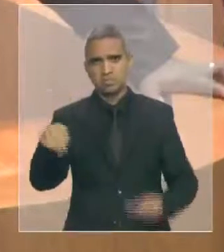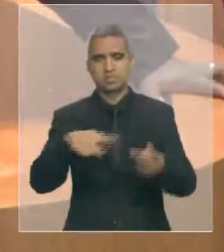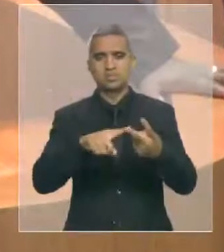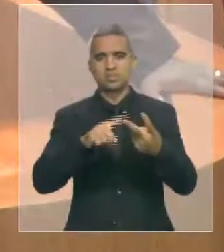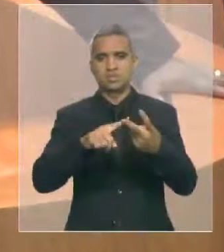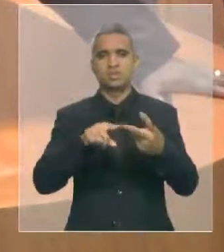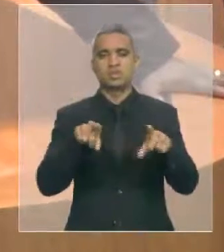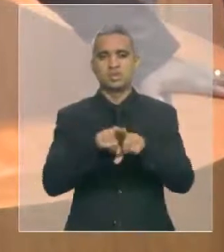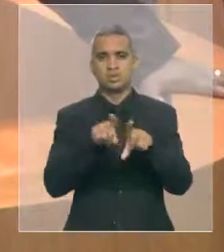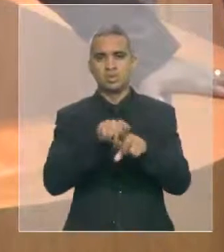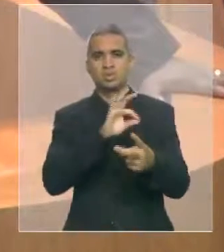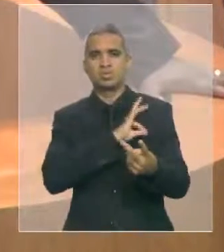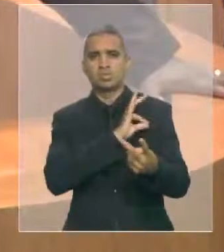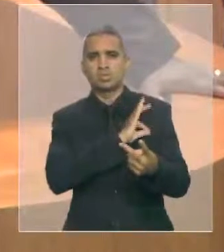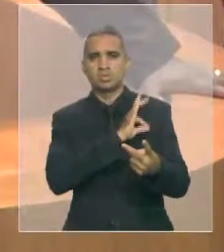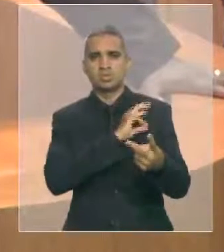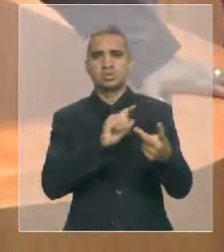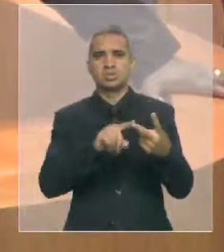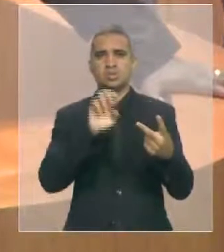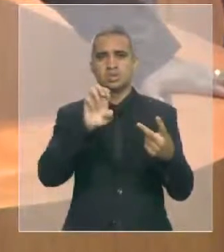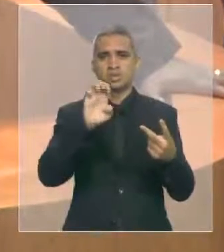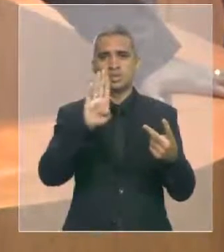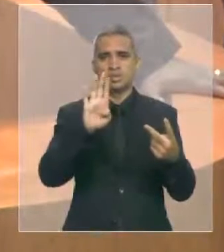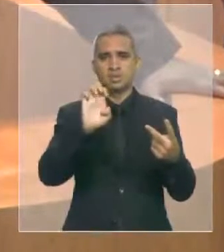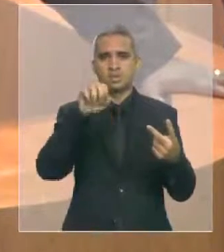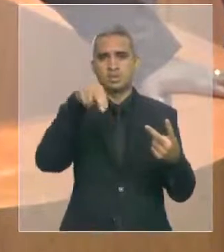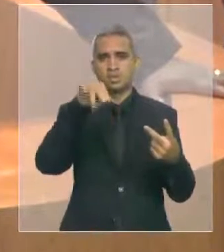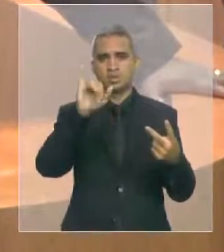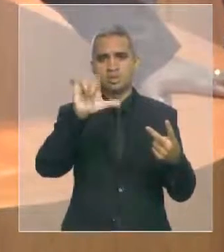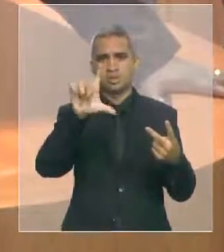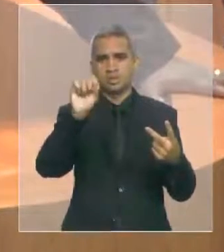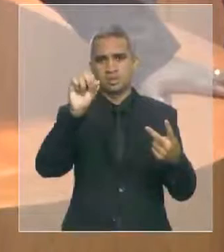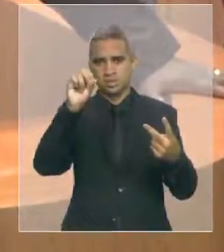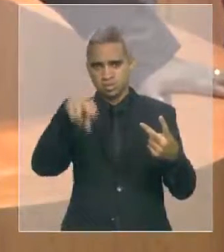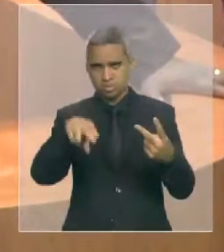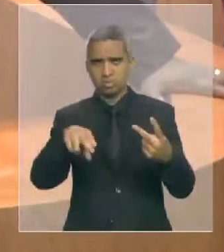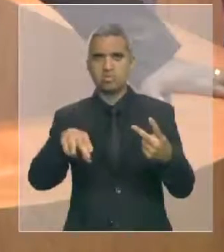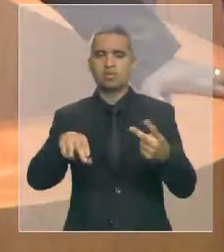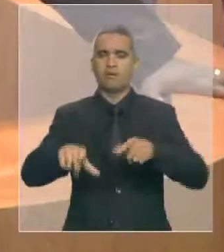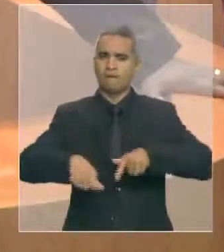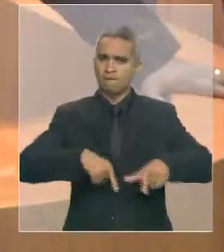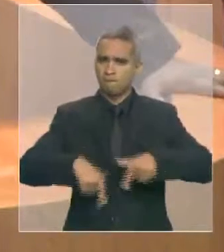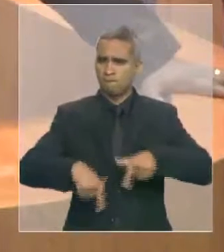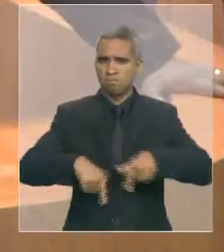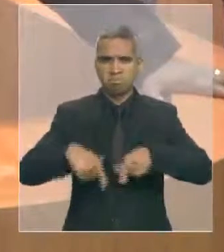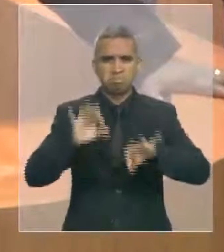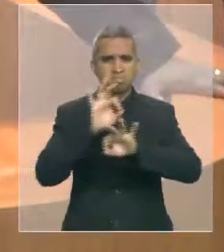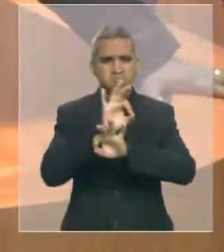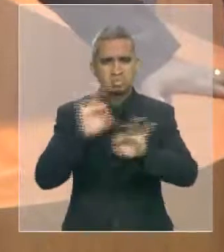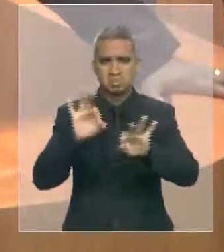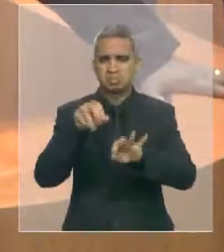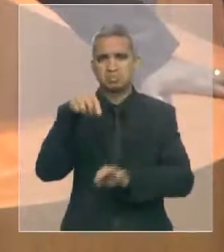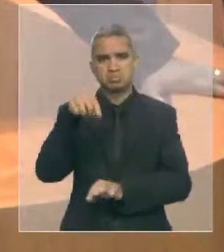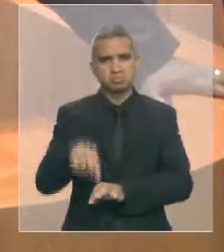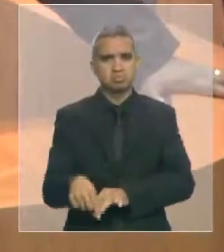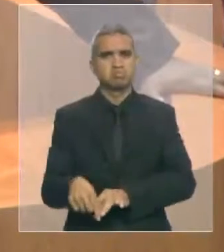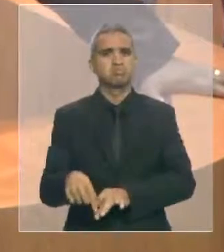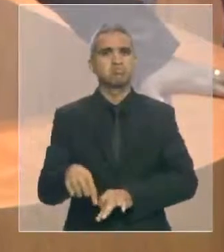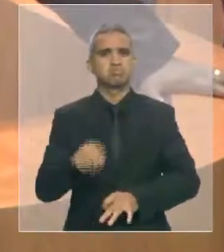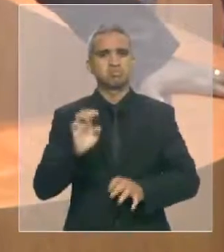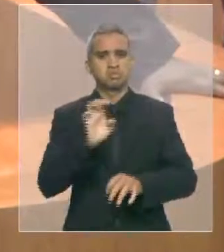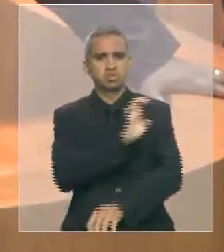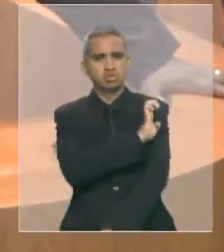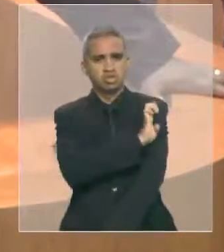Ebenilson, da Polícia Militar do Maranhão, pelo brilhante trabalho que aqui faz, muito ético, profissional,